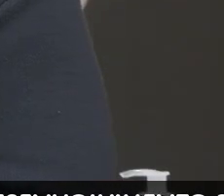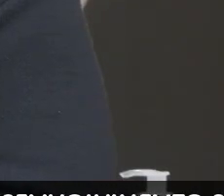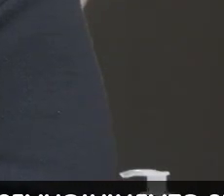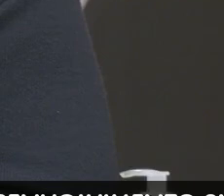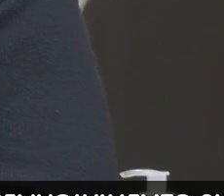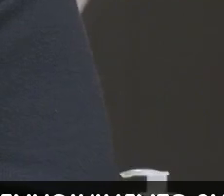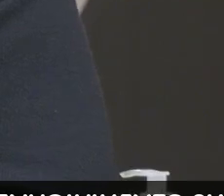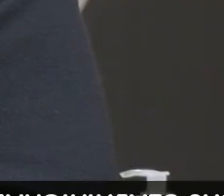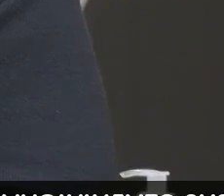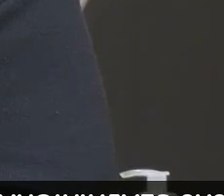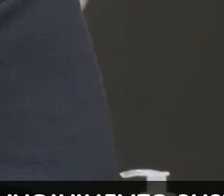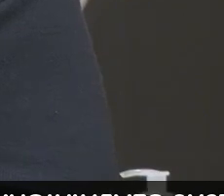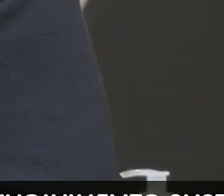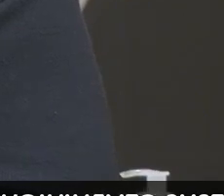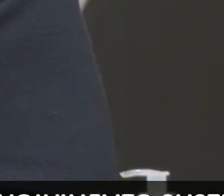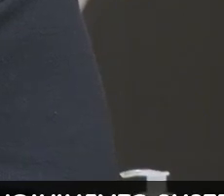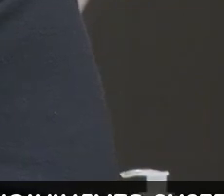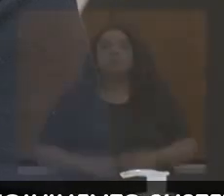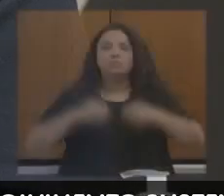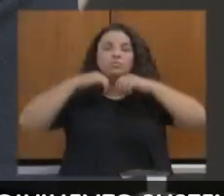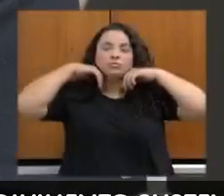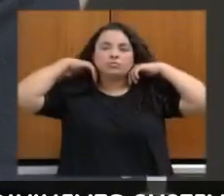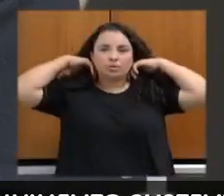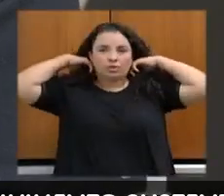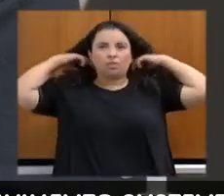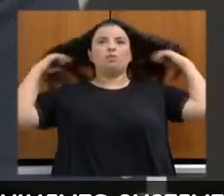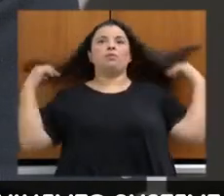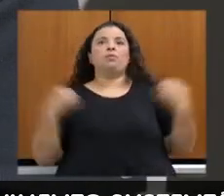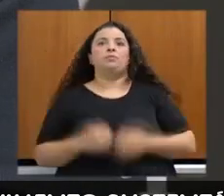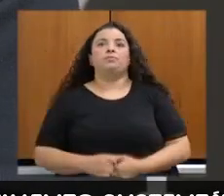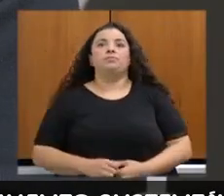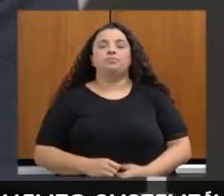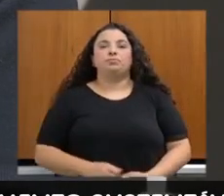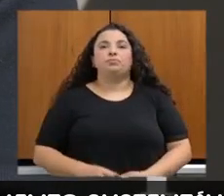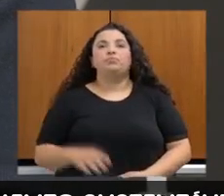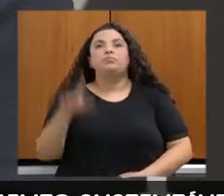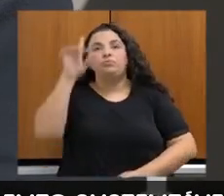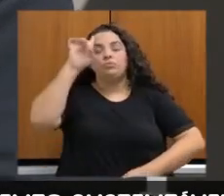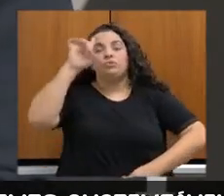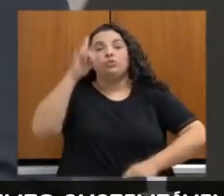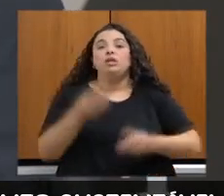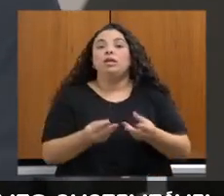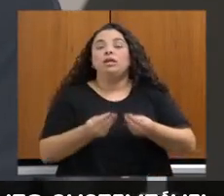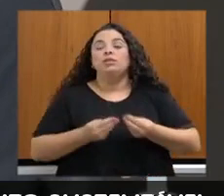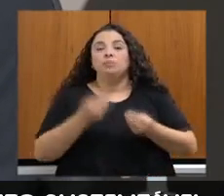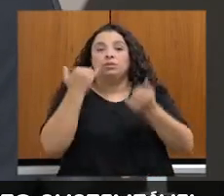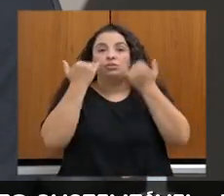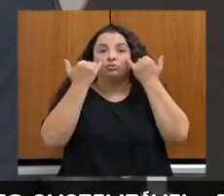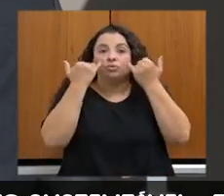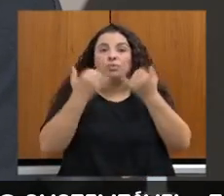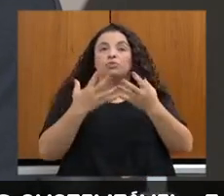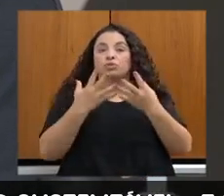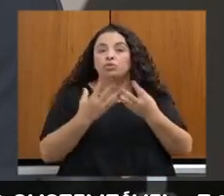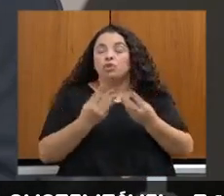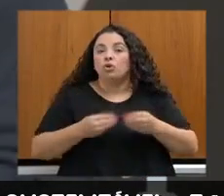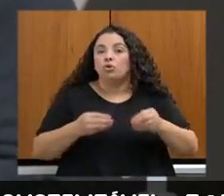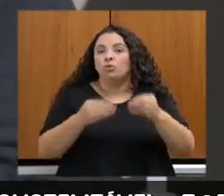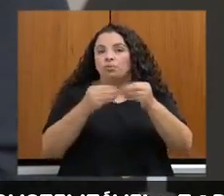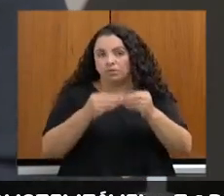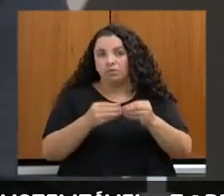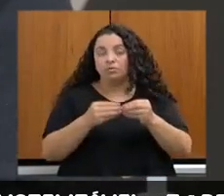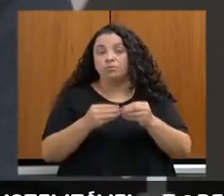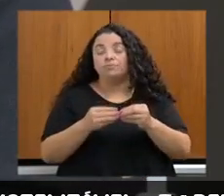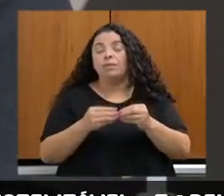estão disponíveis para serem regularizadas fundiariamente e receber essas compensações ambientais, como também a gente tem